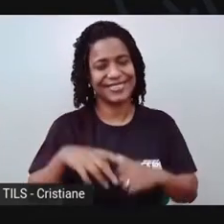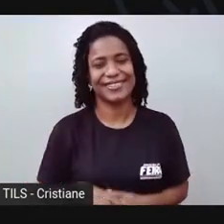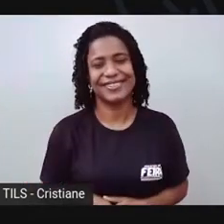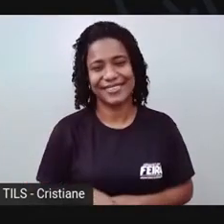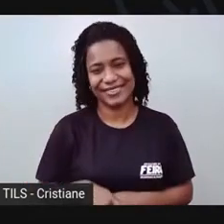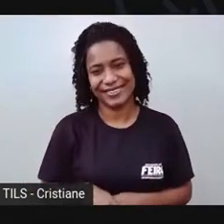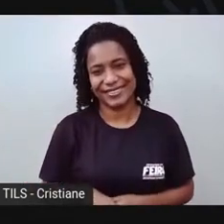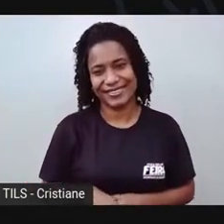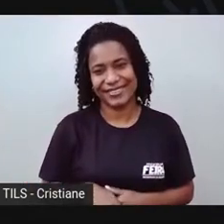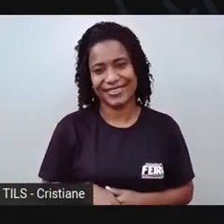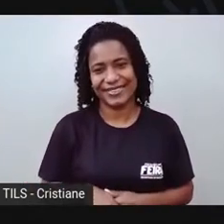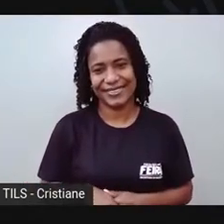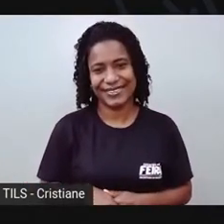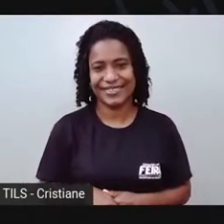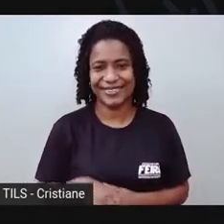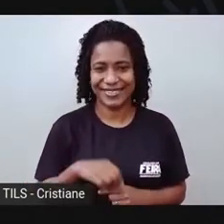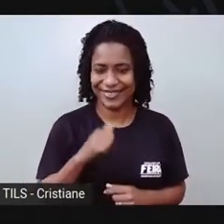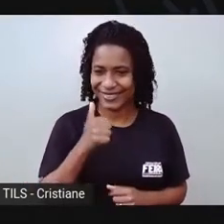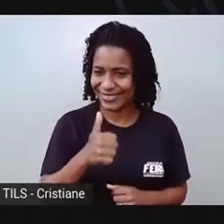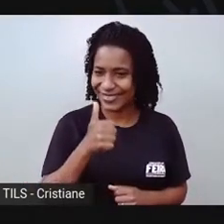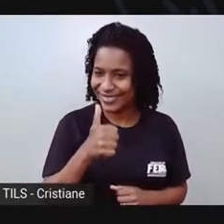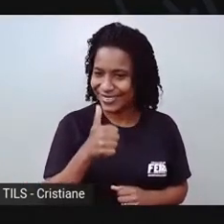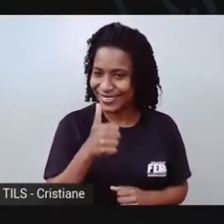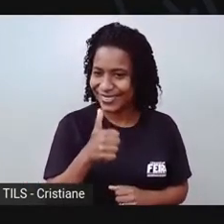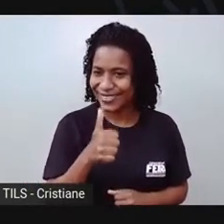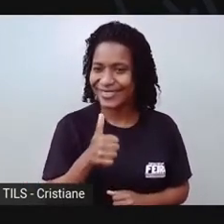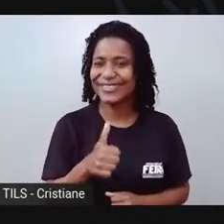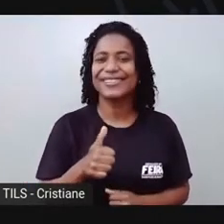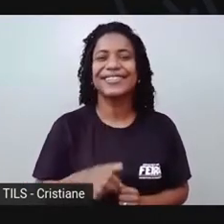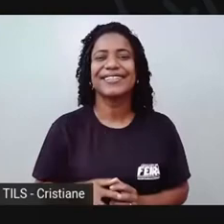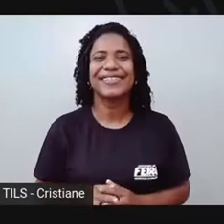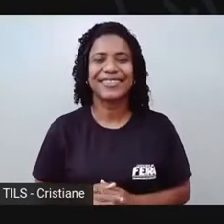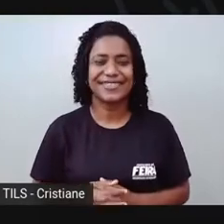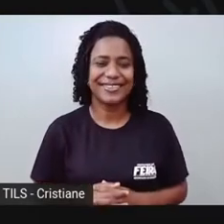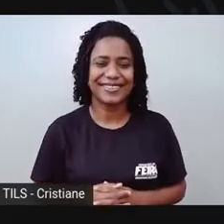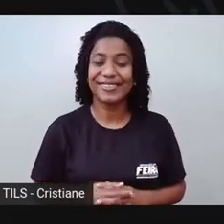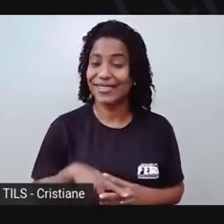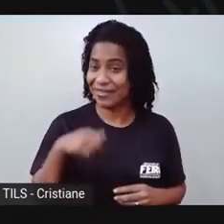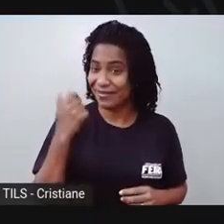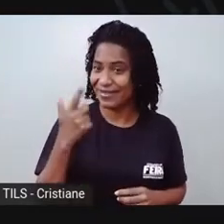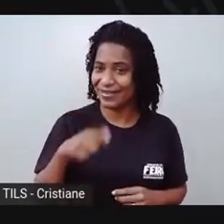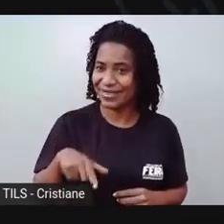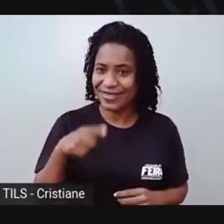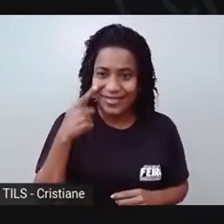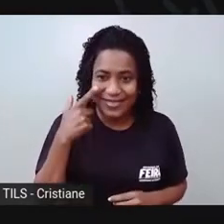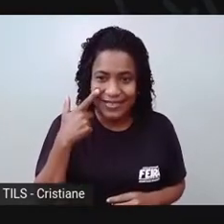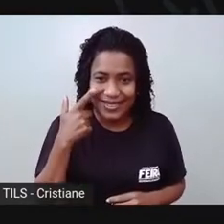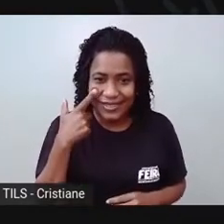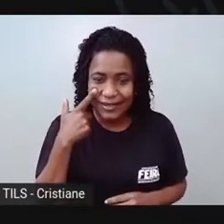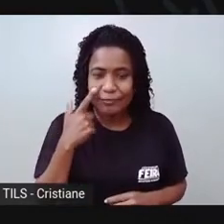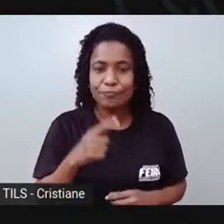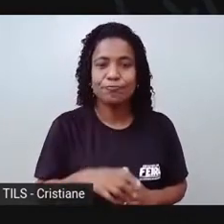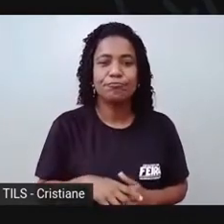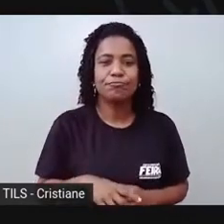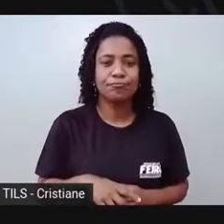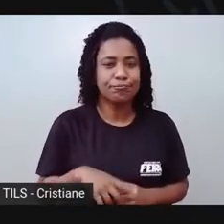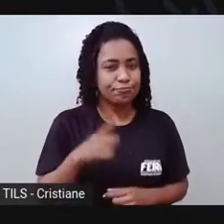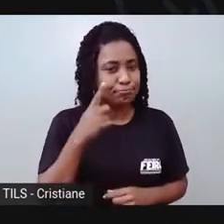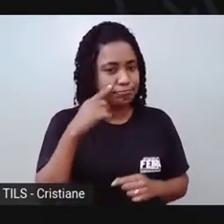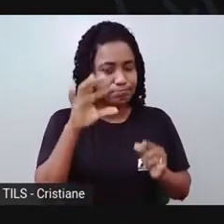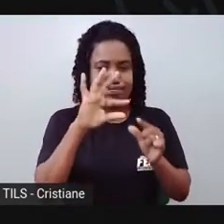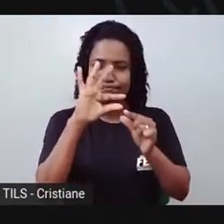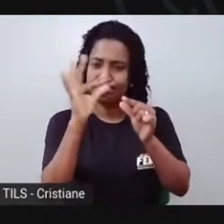Isso, meninada! Fizeram aí? O que mais que tem na flor, hein? Ah, deixa eu ver...